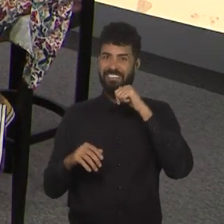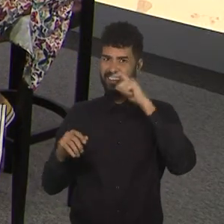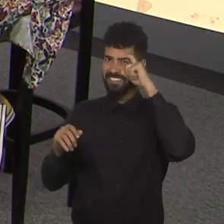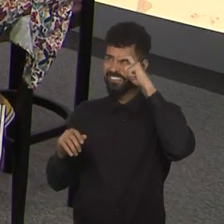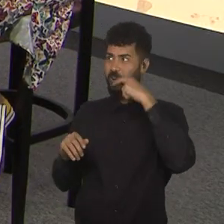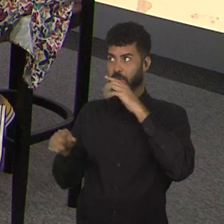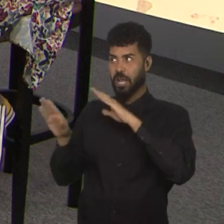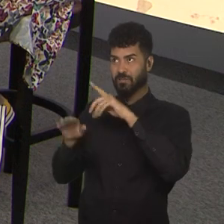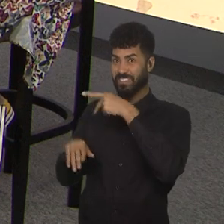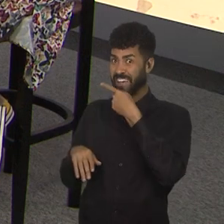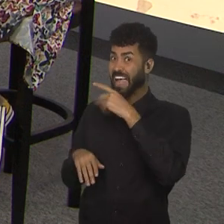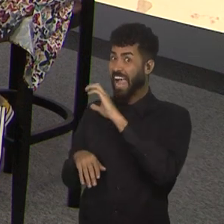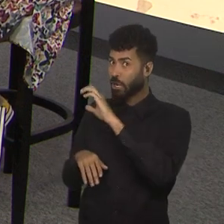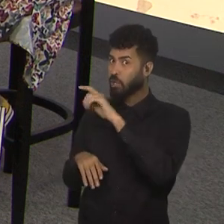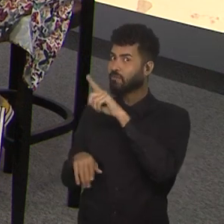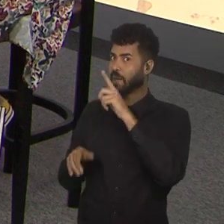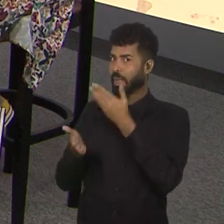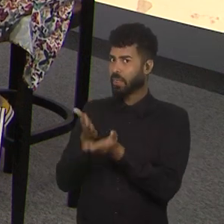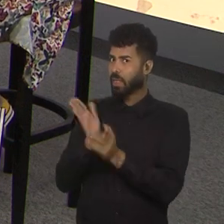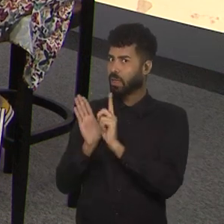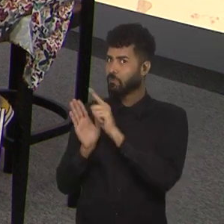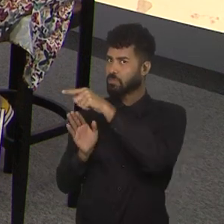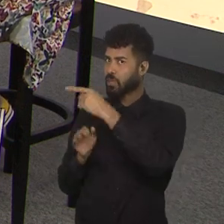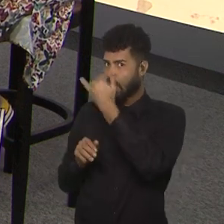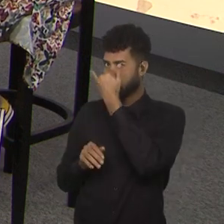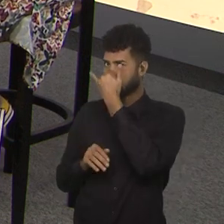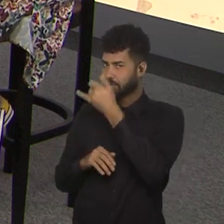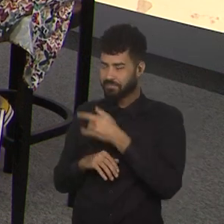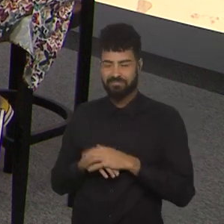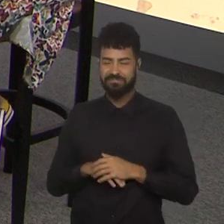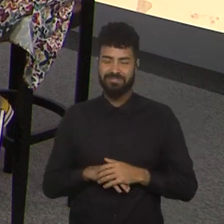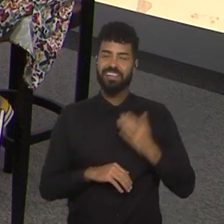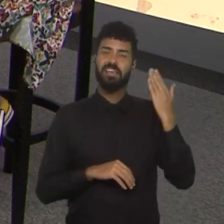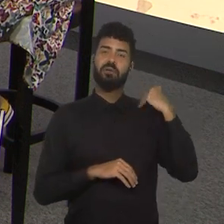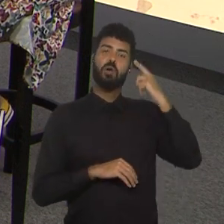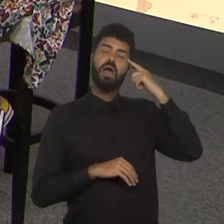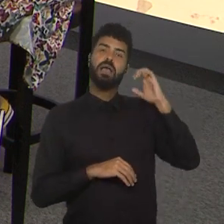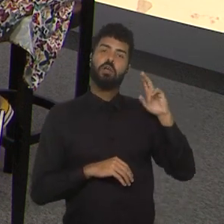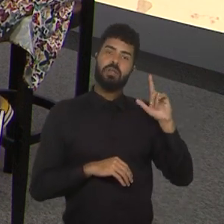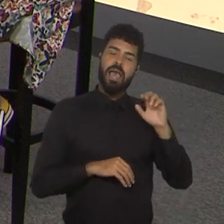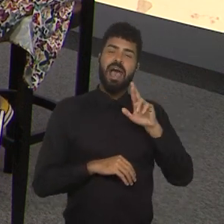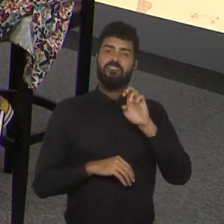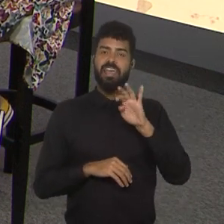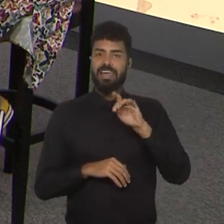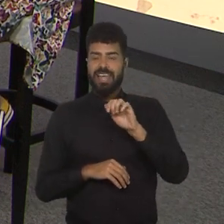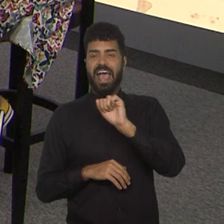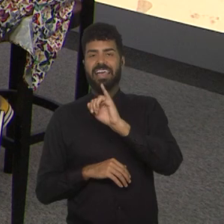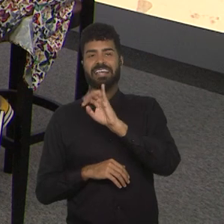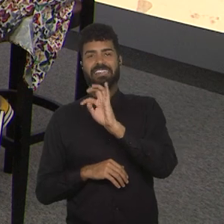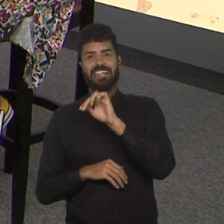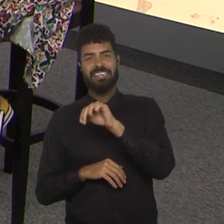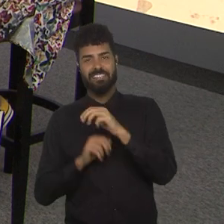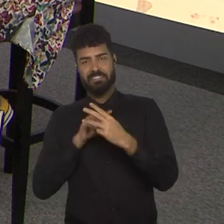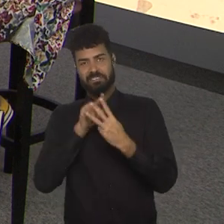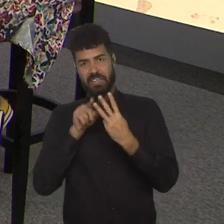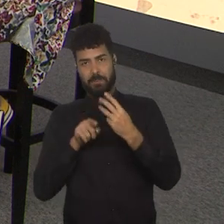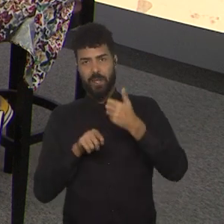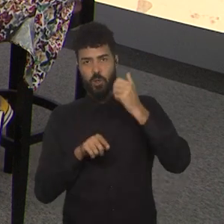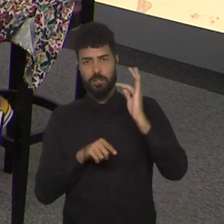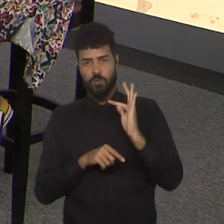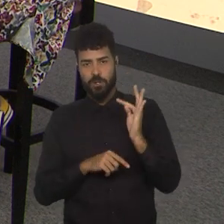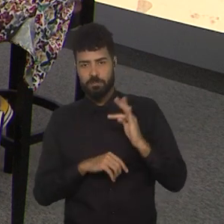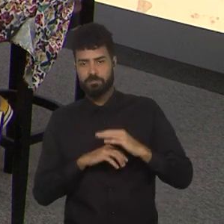Eu coloquei a Keralin, teve a eleição das melhores, eu coloquei a Keralin, Rafaelle e a Aitana, como as melhores da temporada.